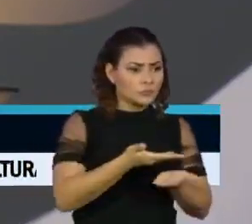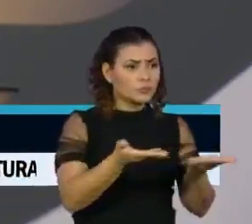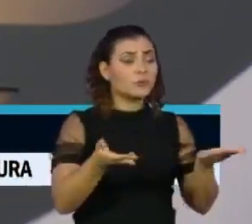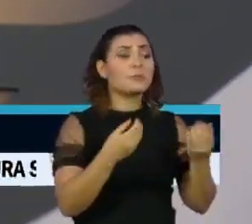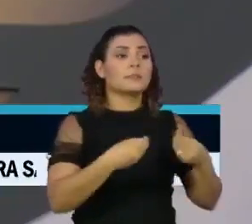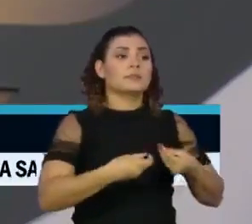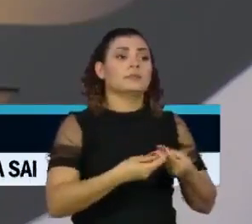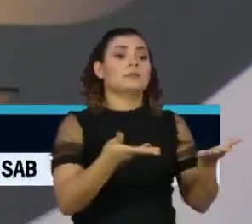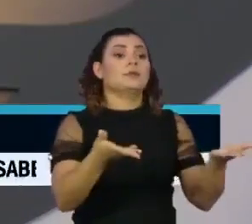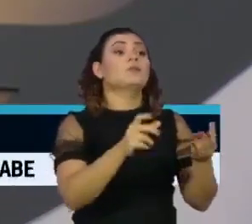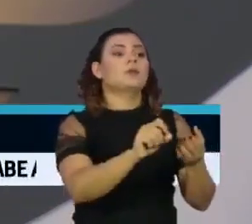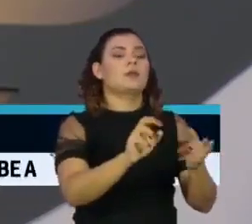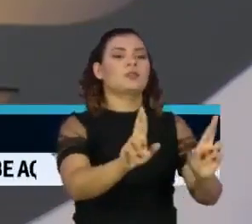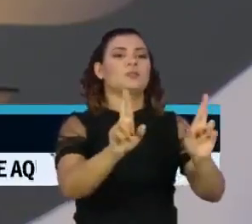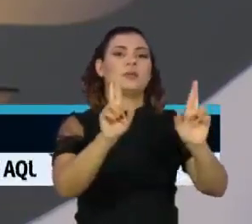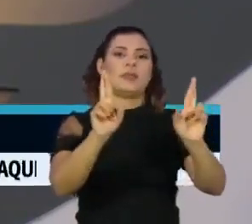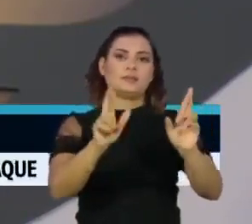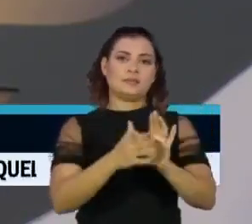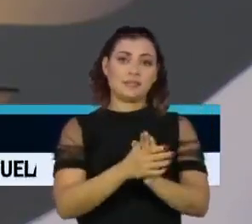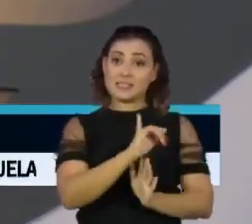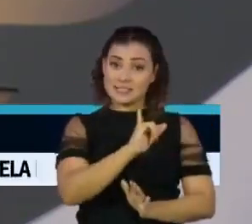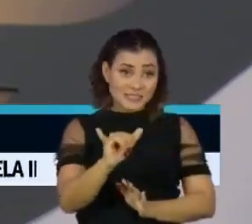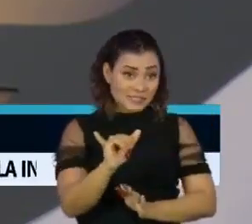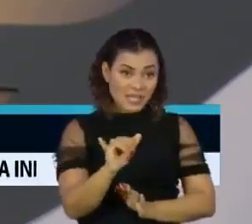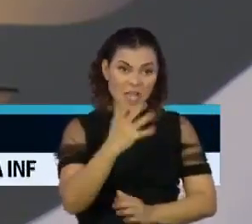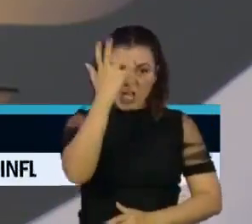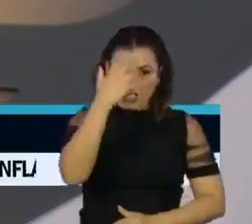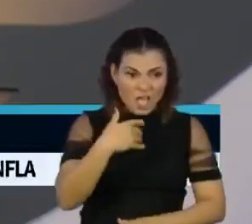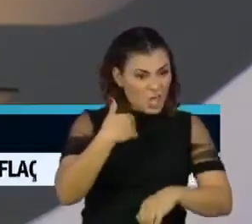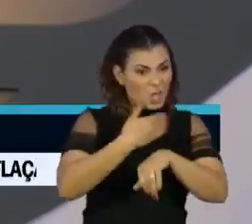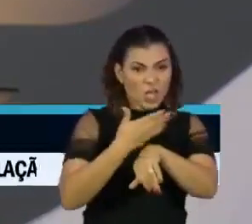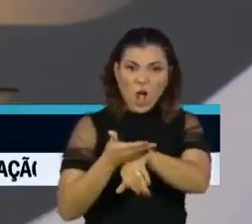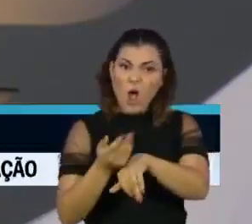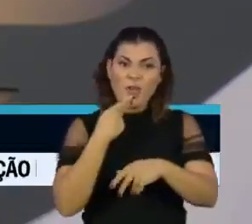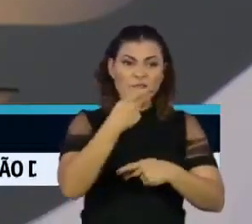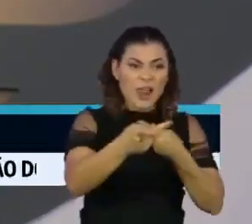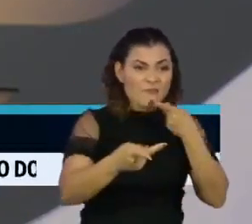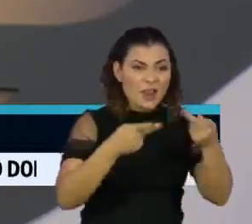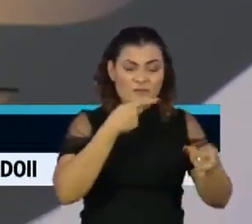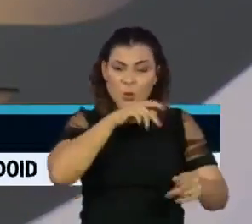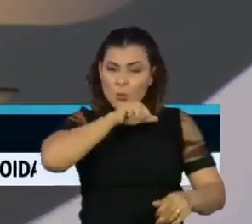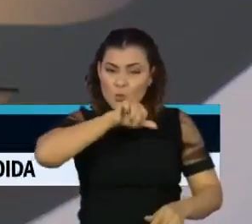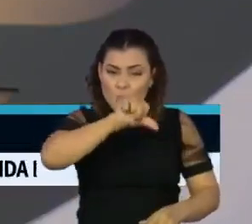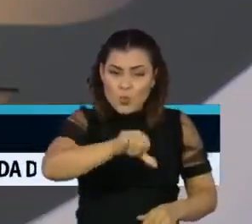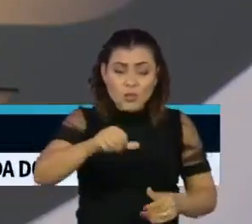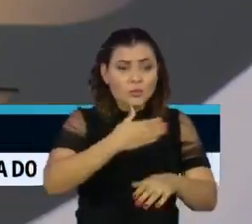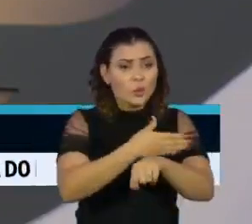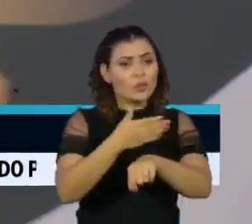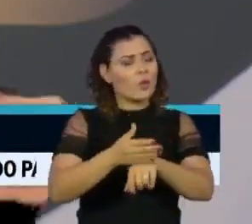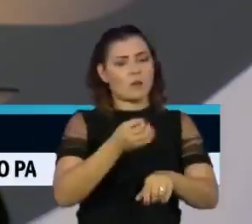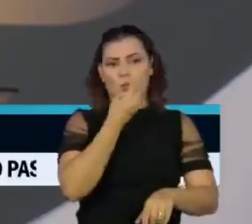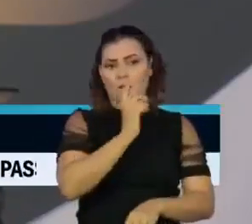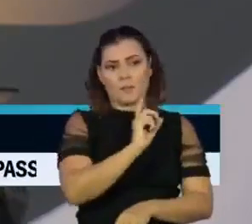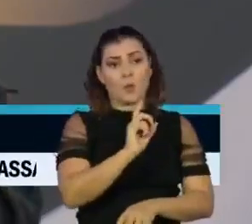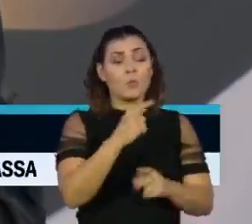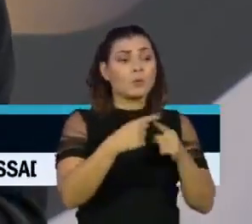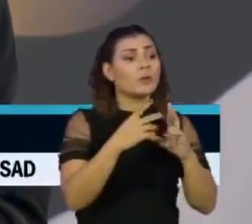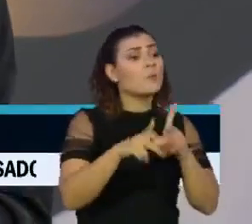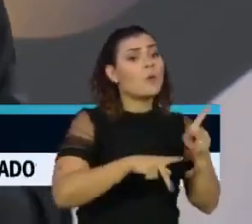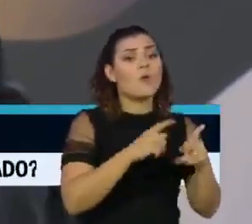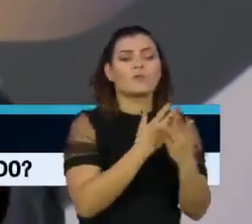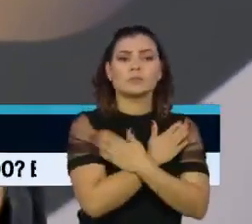esperança porque a seco você não aguenta essa situação de estar sem emprego,